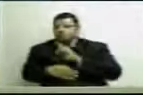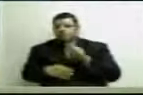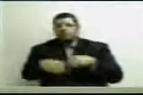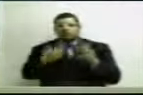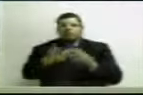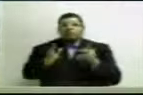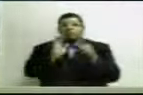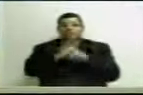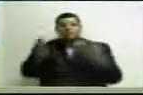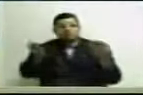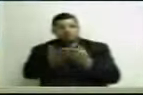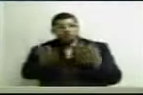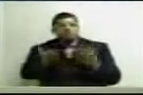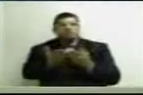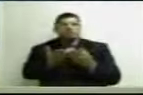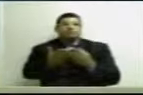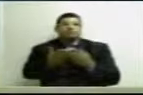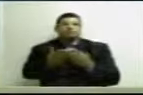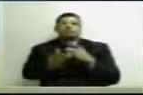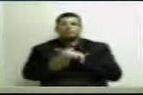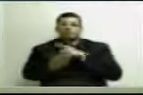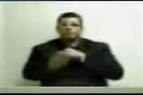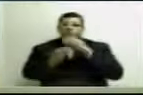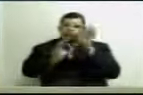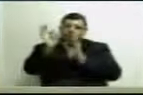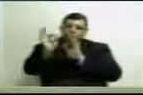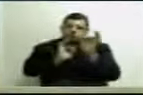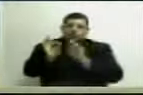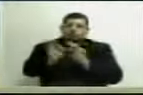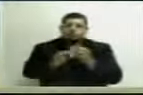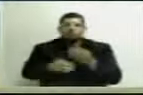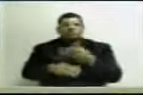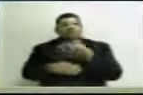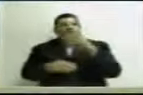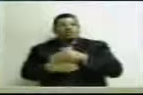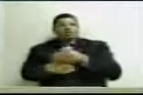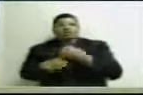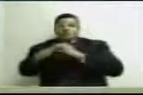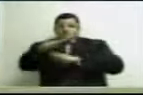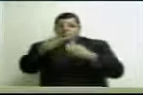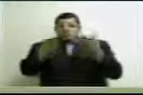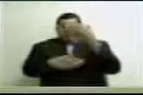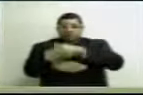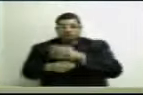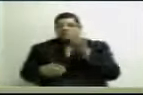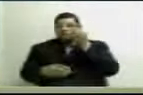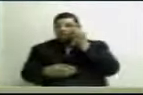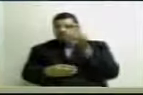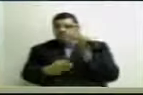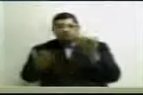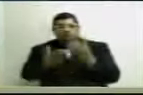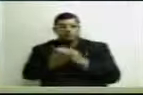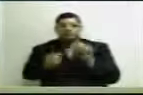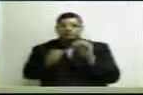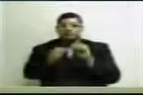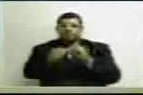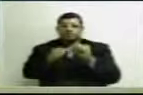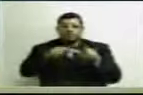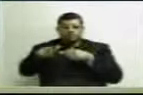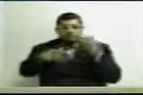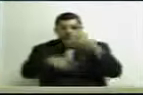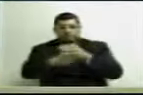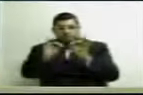Não. A partir de agora, haverá um programa por adesão. As empresas que se interessarem farão